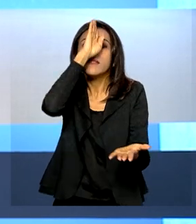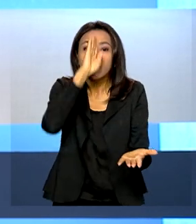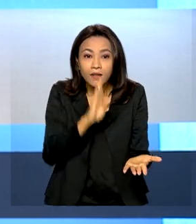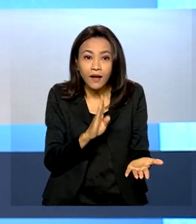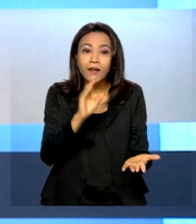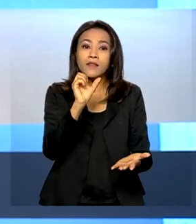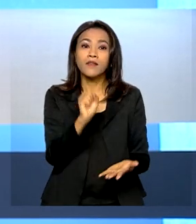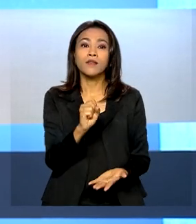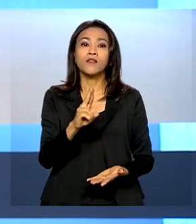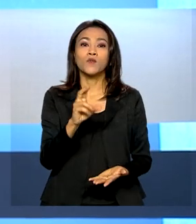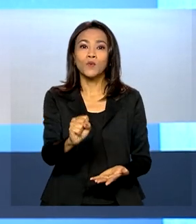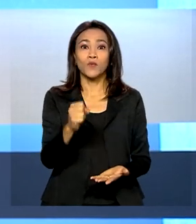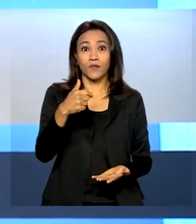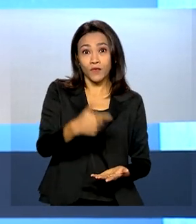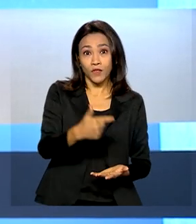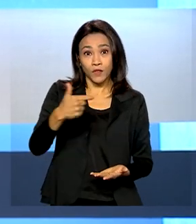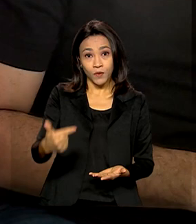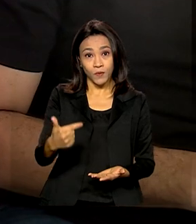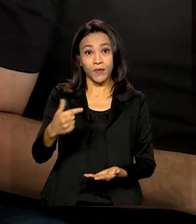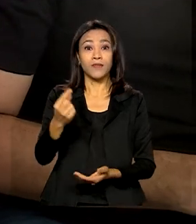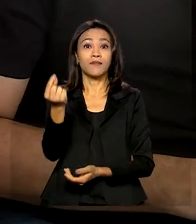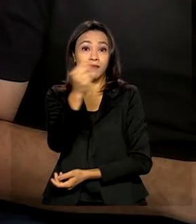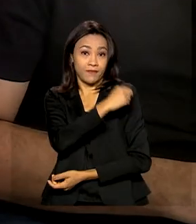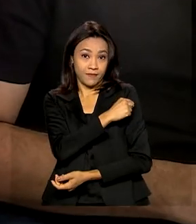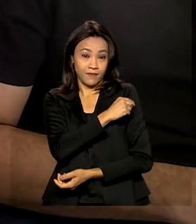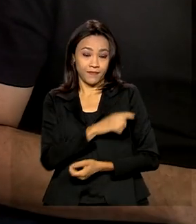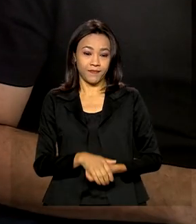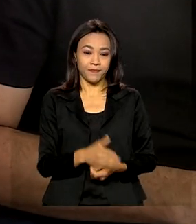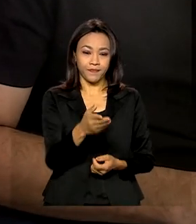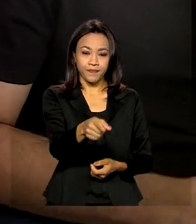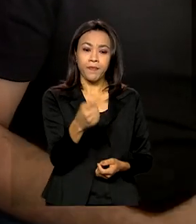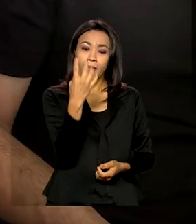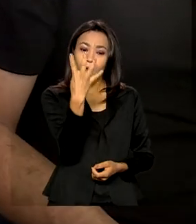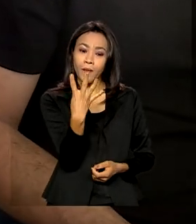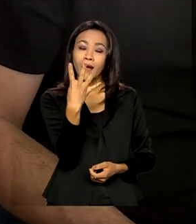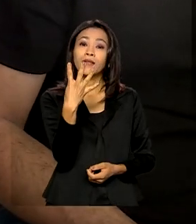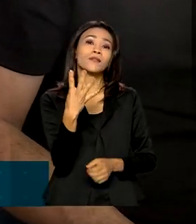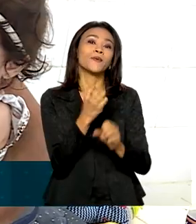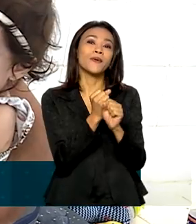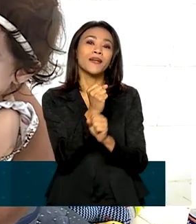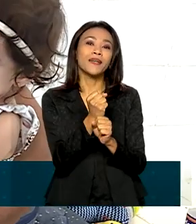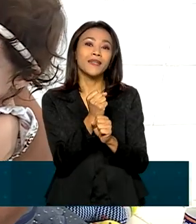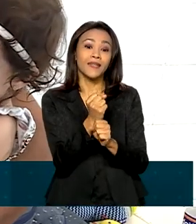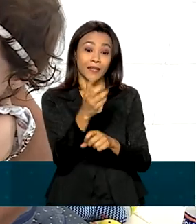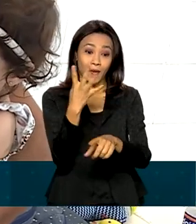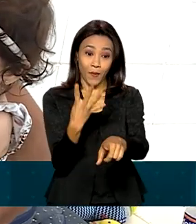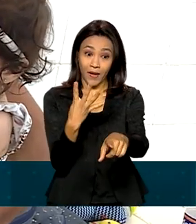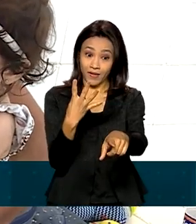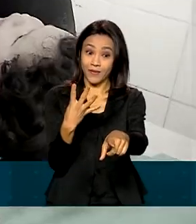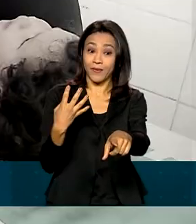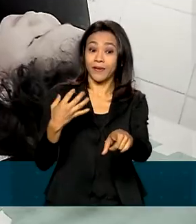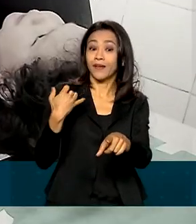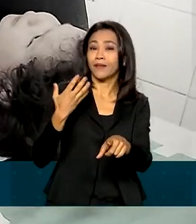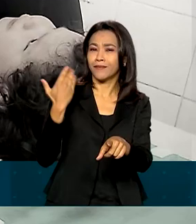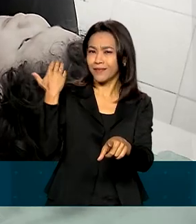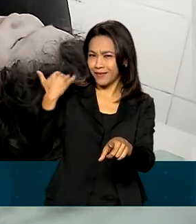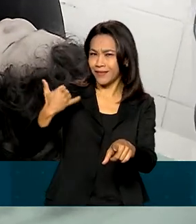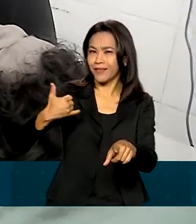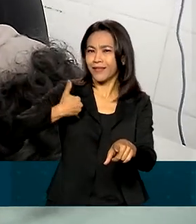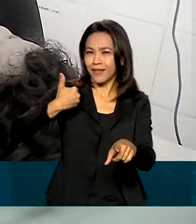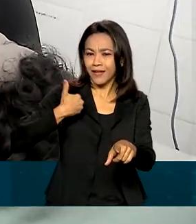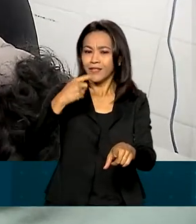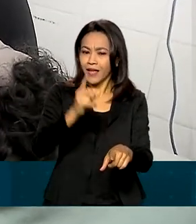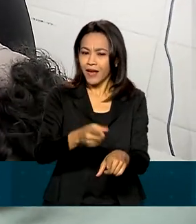22 vacinas. Há quatro anos, era o Caleb que estava no colo do pai recebendo a